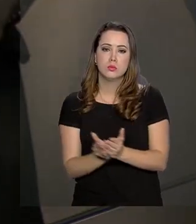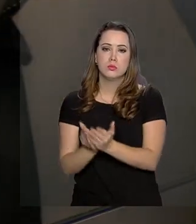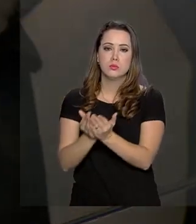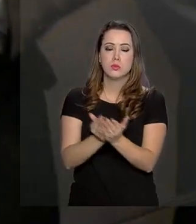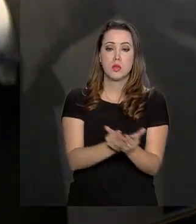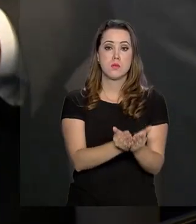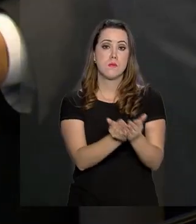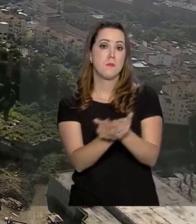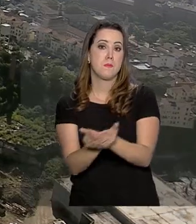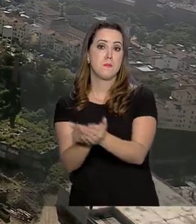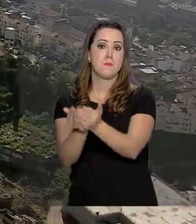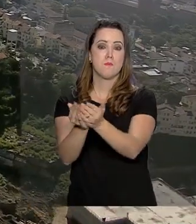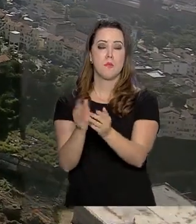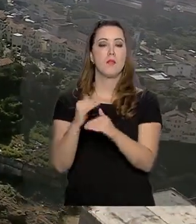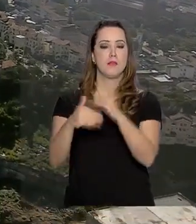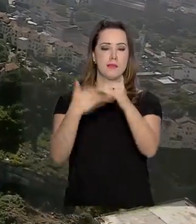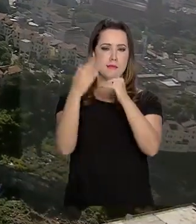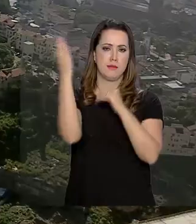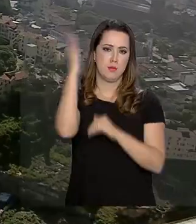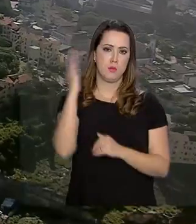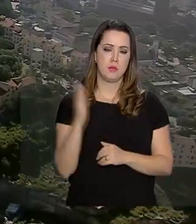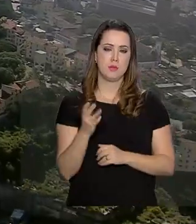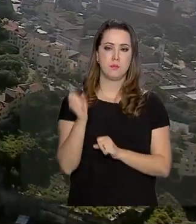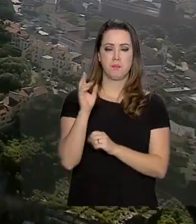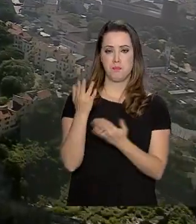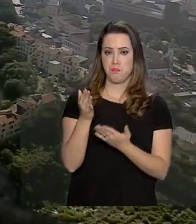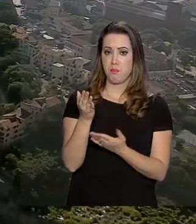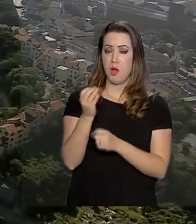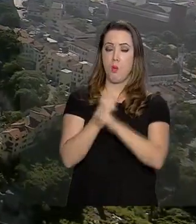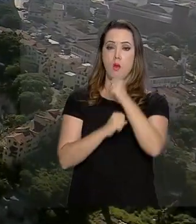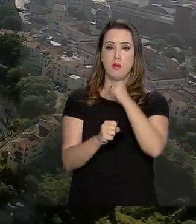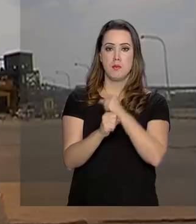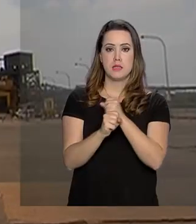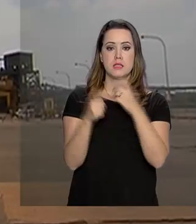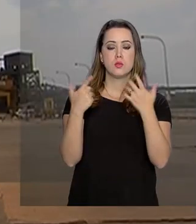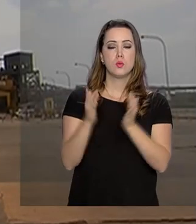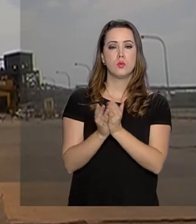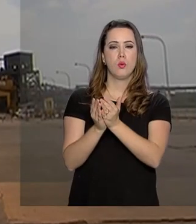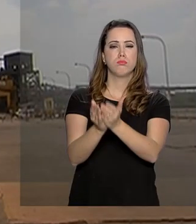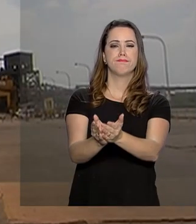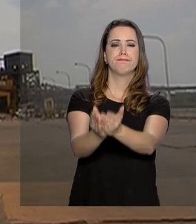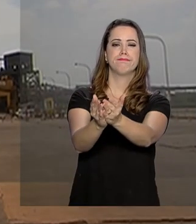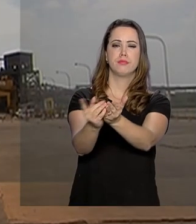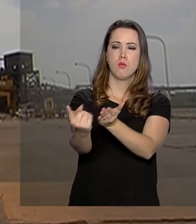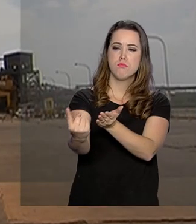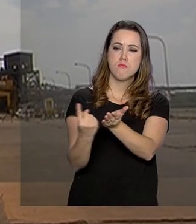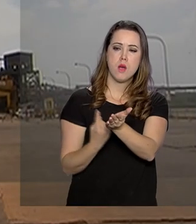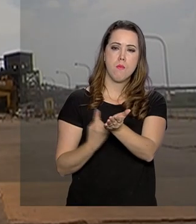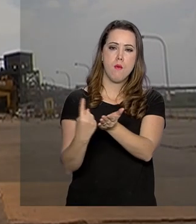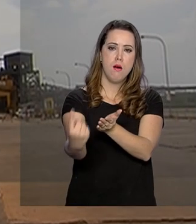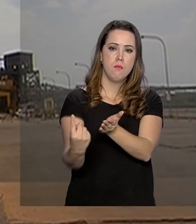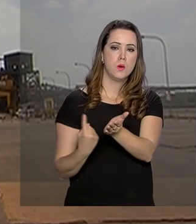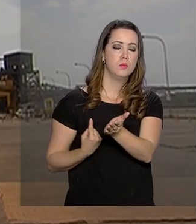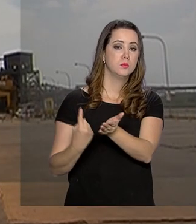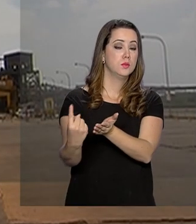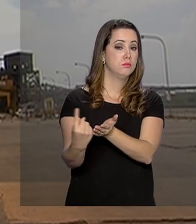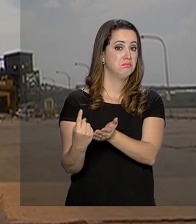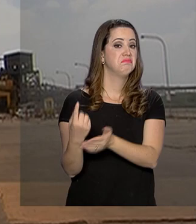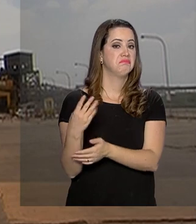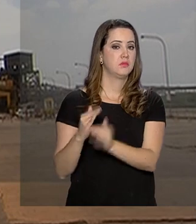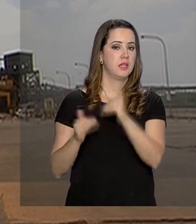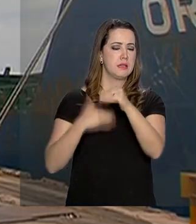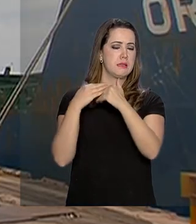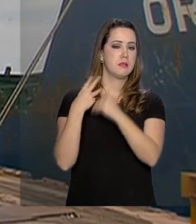país, os portos. No ano passado, a movimentação de portos públicos e privados cresceu 3% em relação a